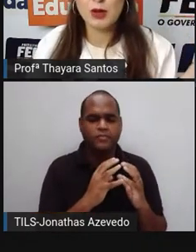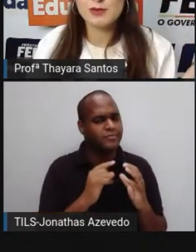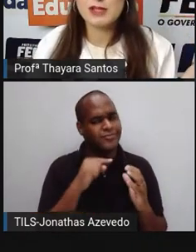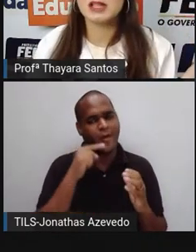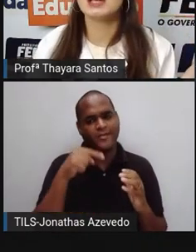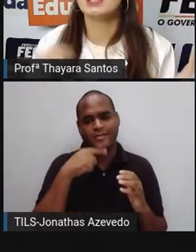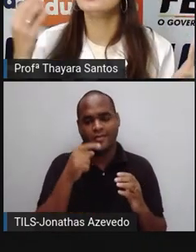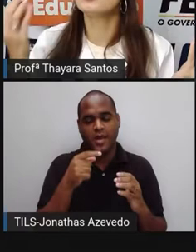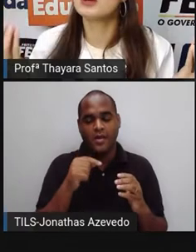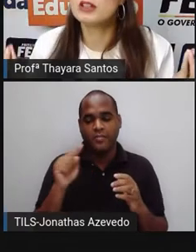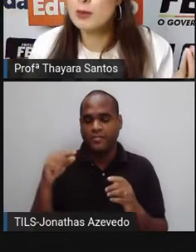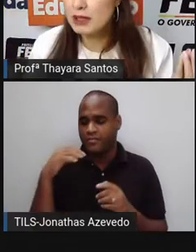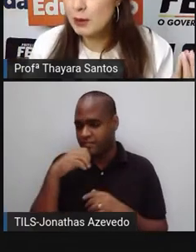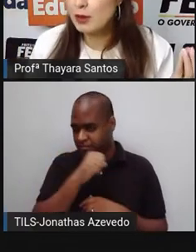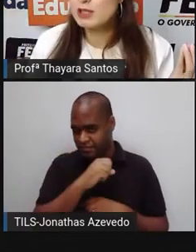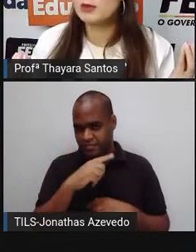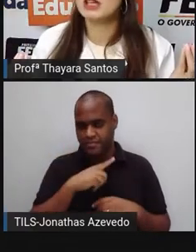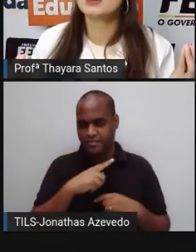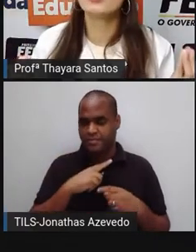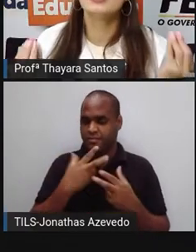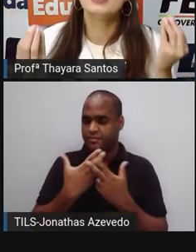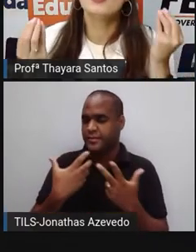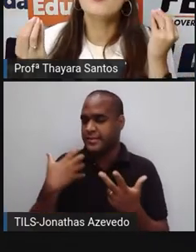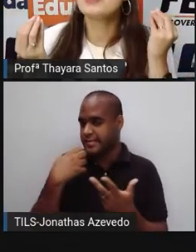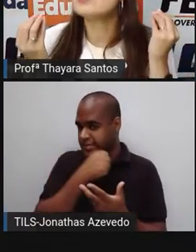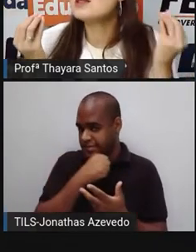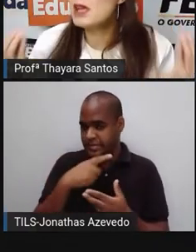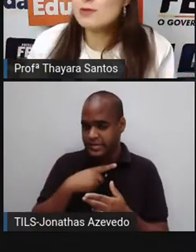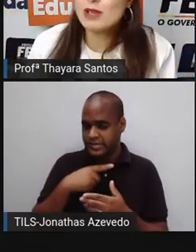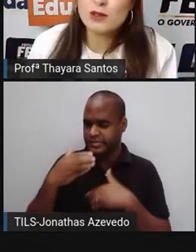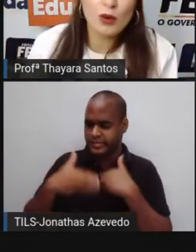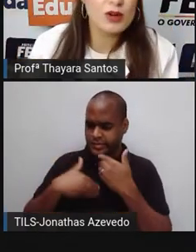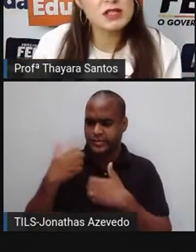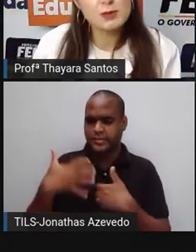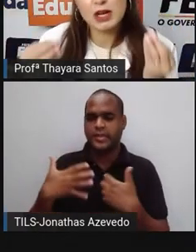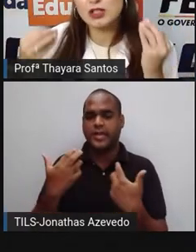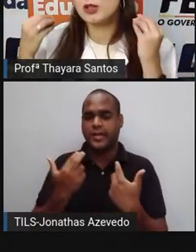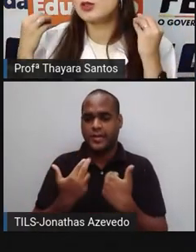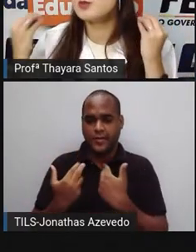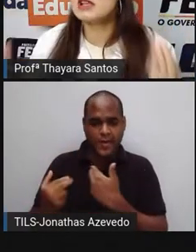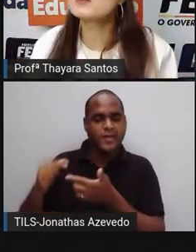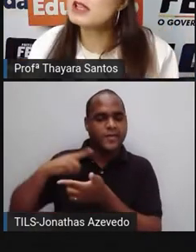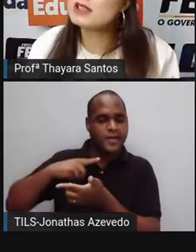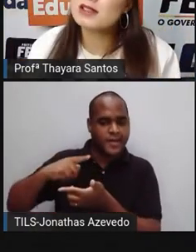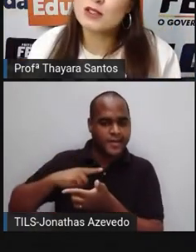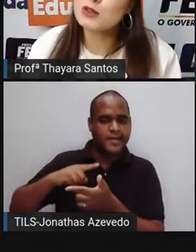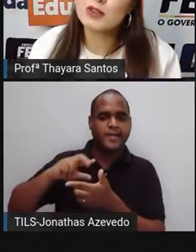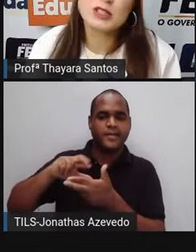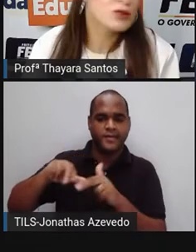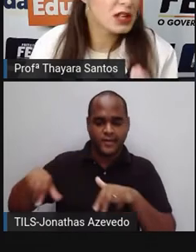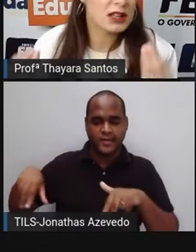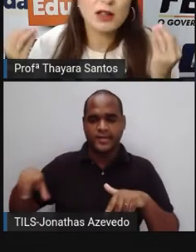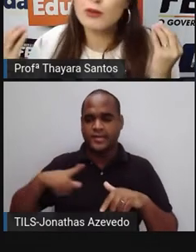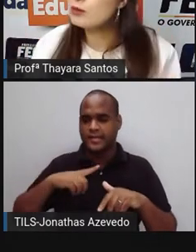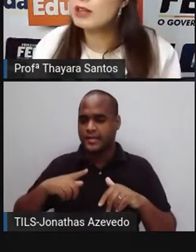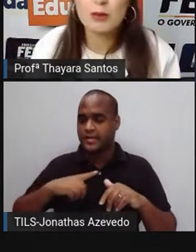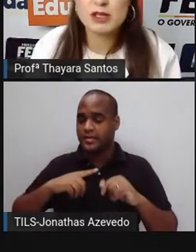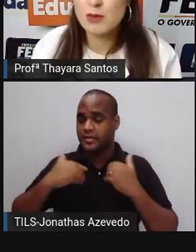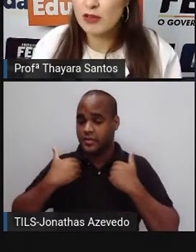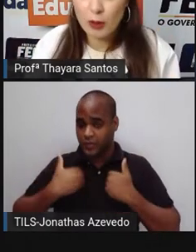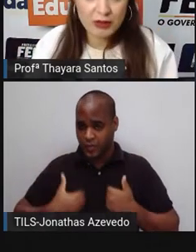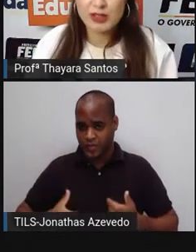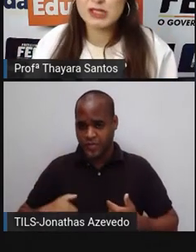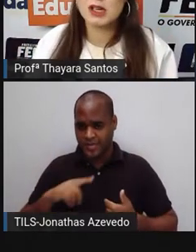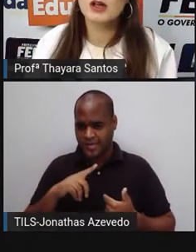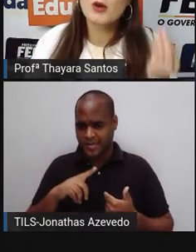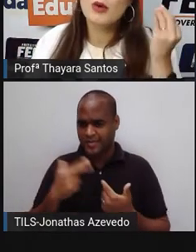tem um metabolismo acelerado e outra que tem um metabolismo lento, comendo as mesmas coisas, praticando os mesmos exercícios físicos, elas não vão ter a